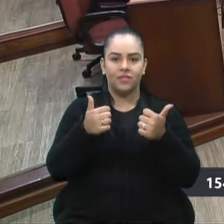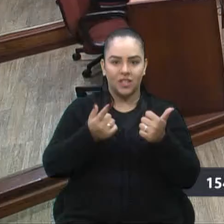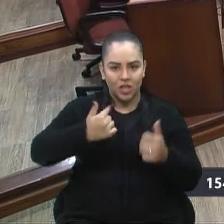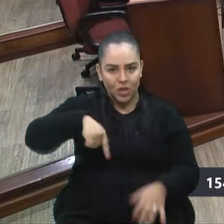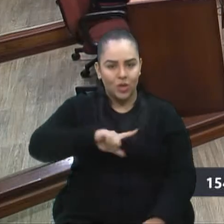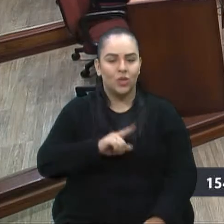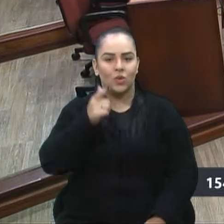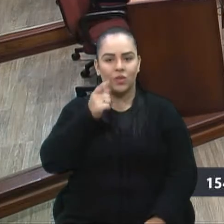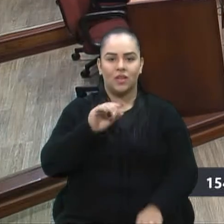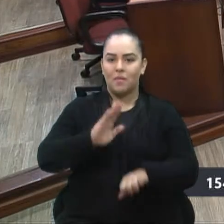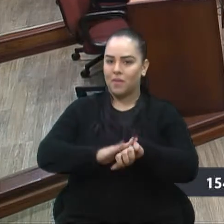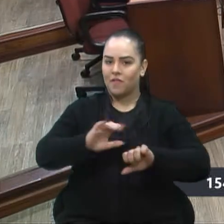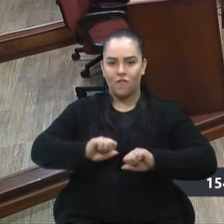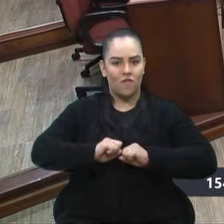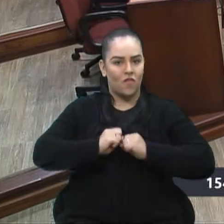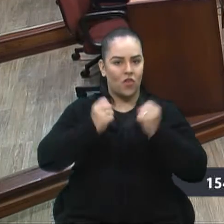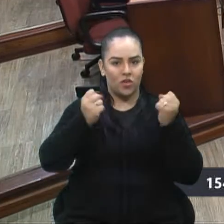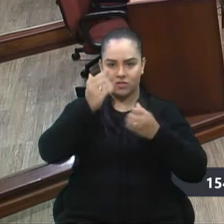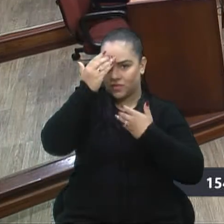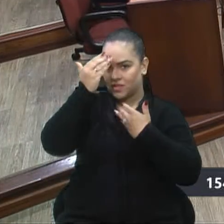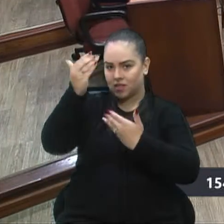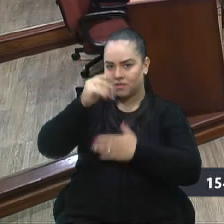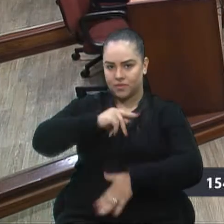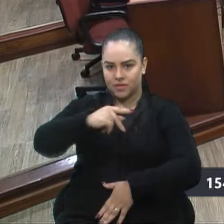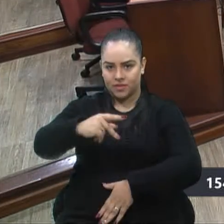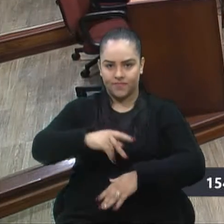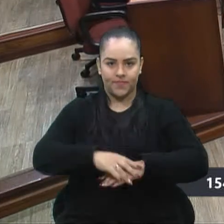mais fortes. Muito obrigado, senhora presidente.